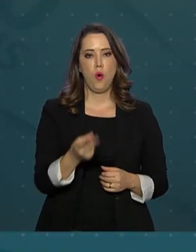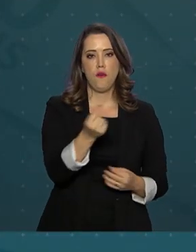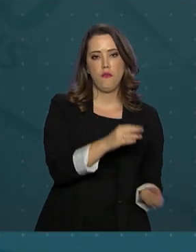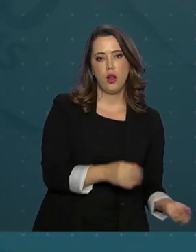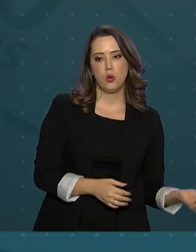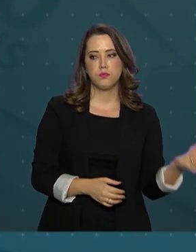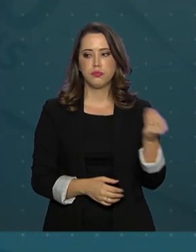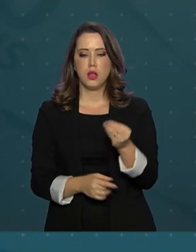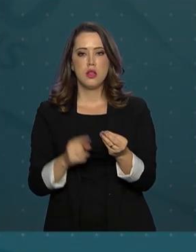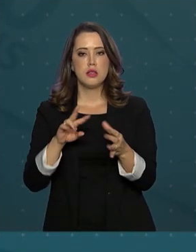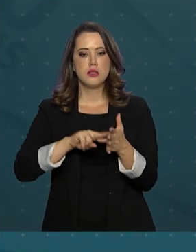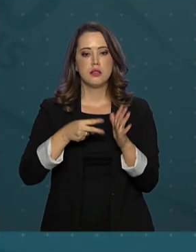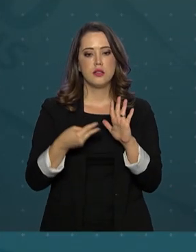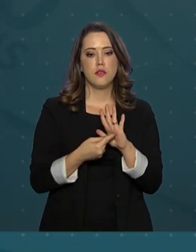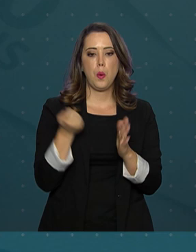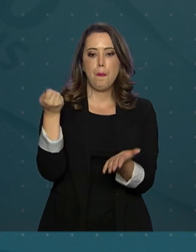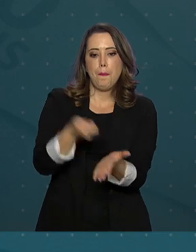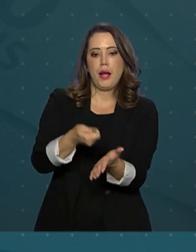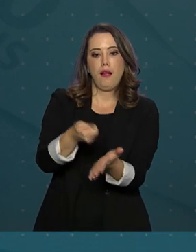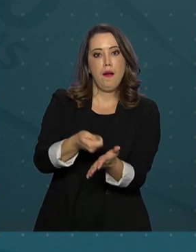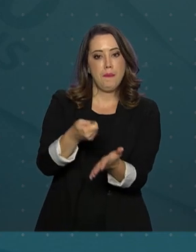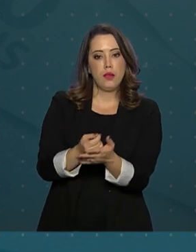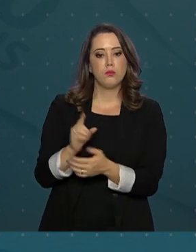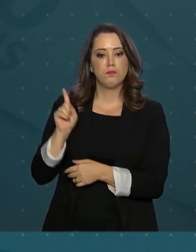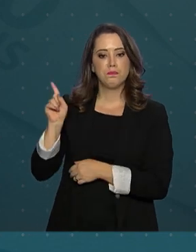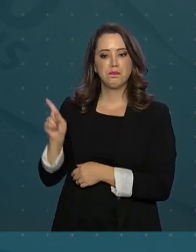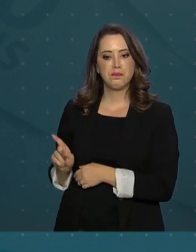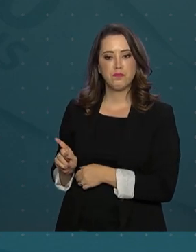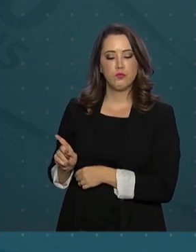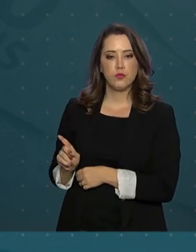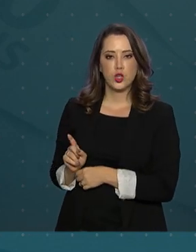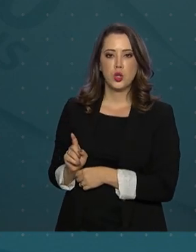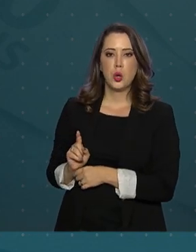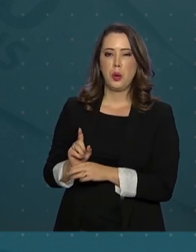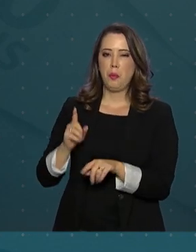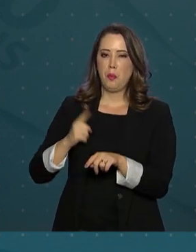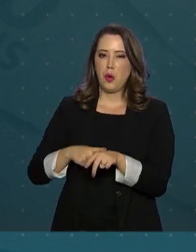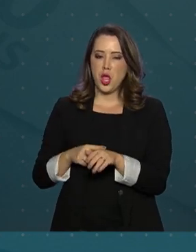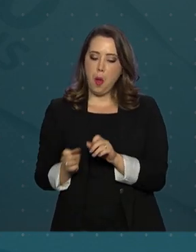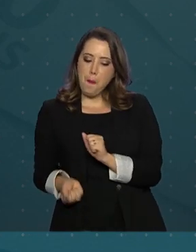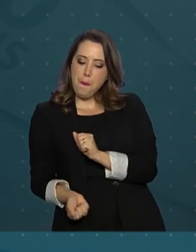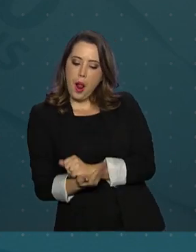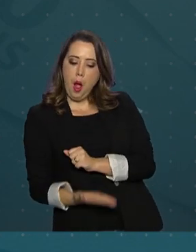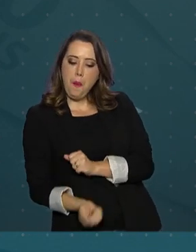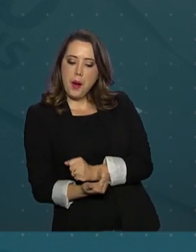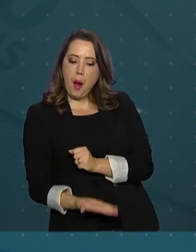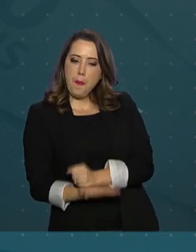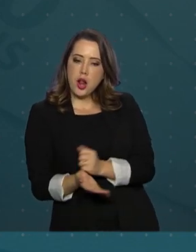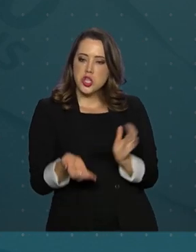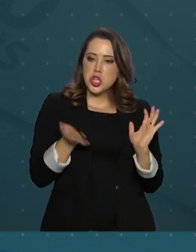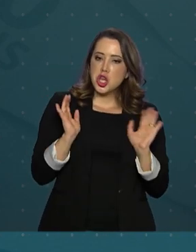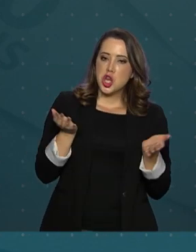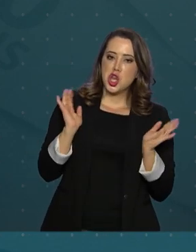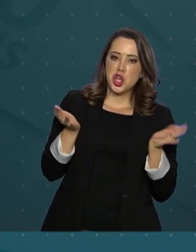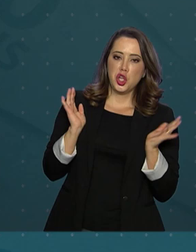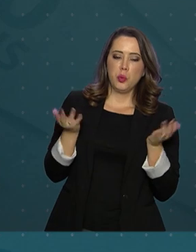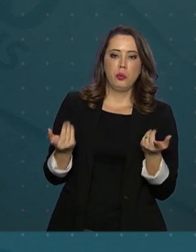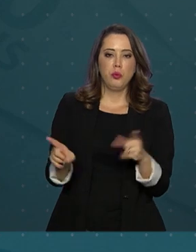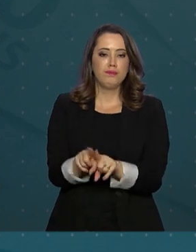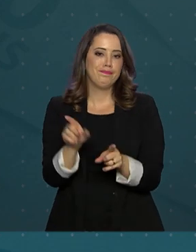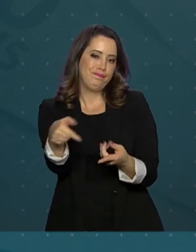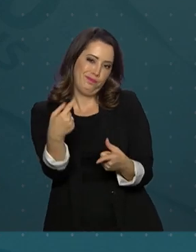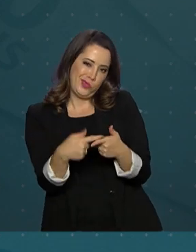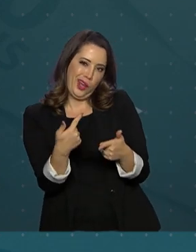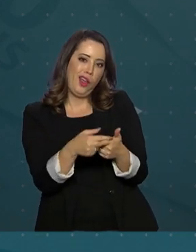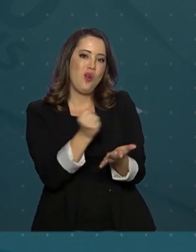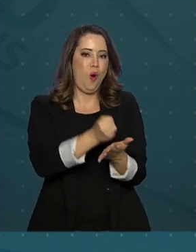corresponde à restituição de valores pagos a títulos de propina, enriquecimento ilícito obtido em razão de contratos